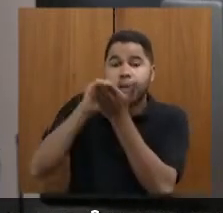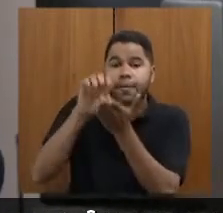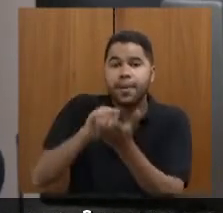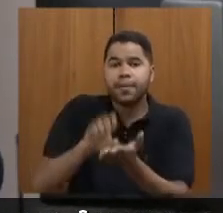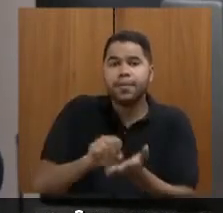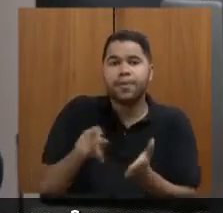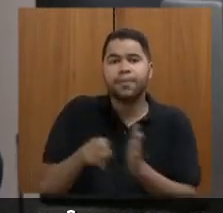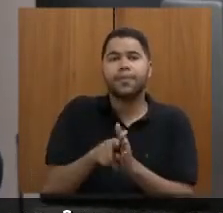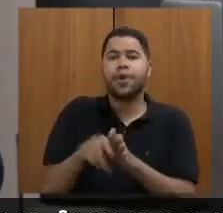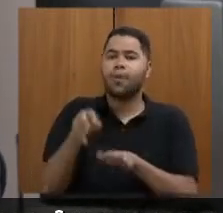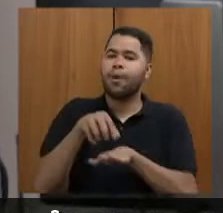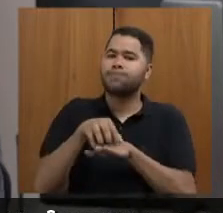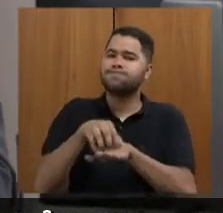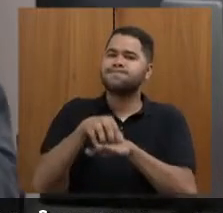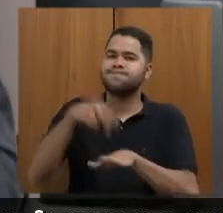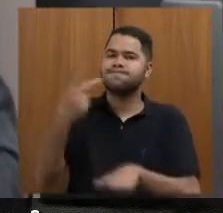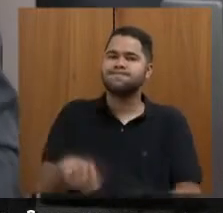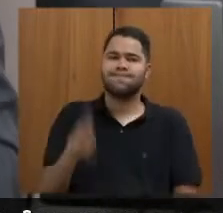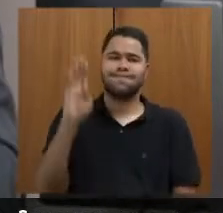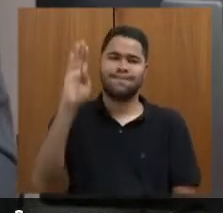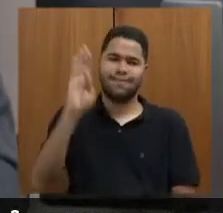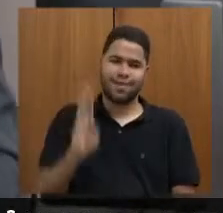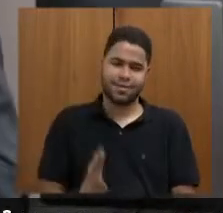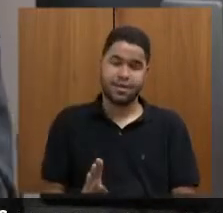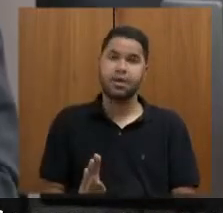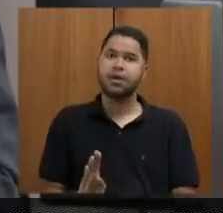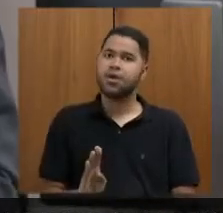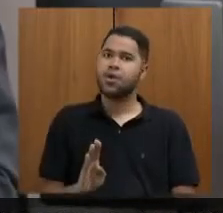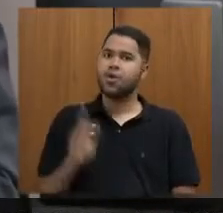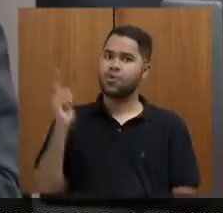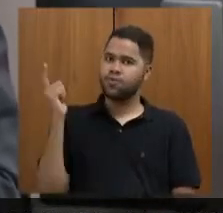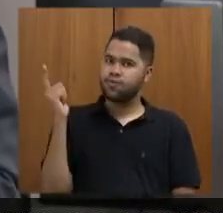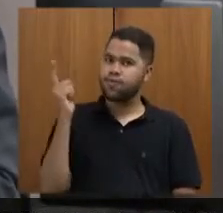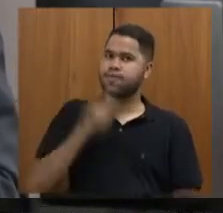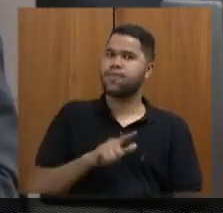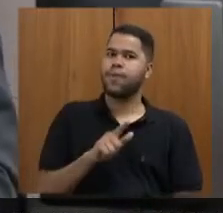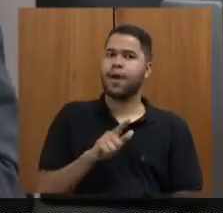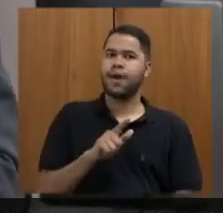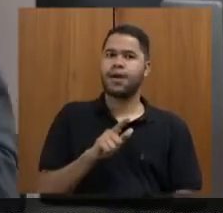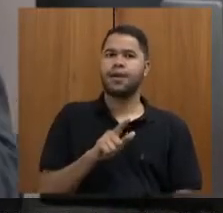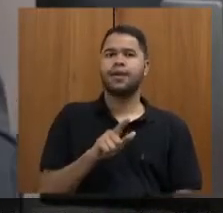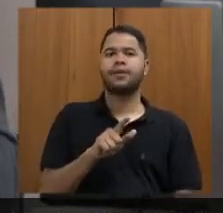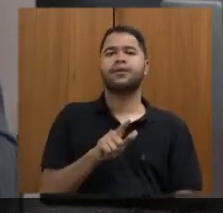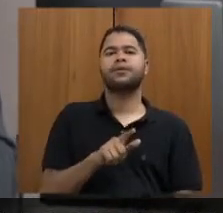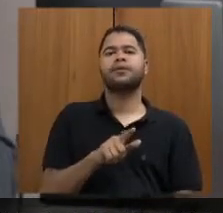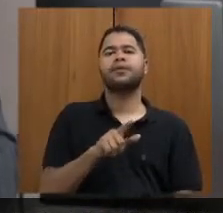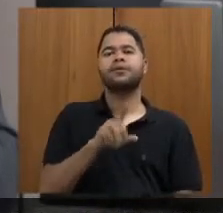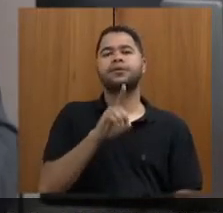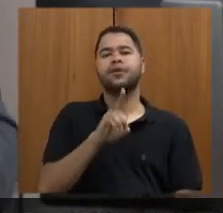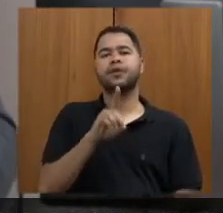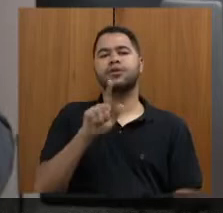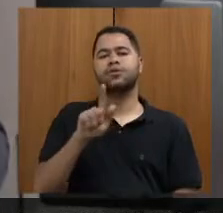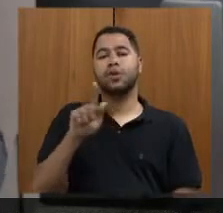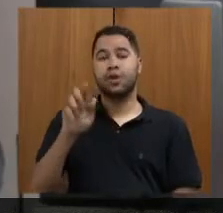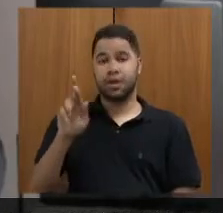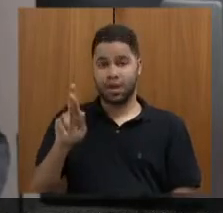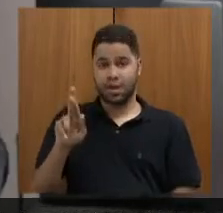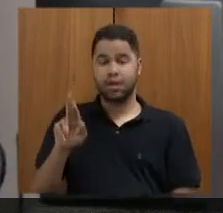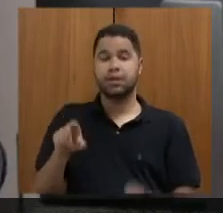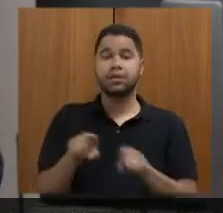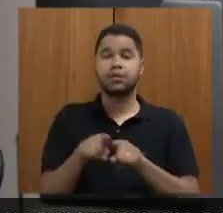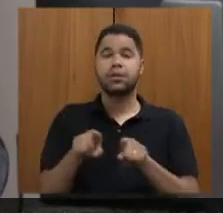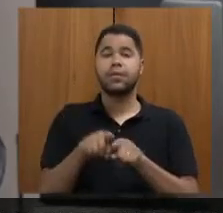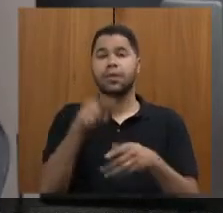mapa do turismo brasileiro. Ou seja, um ganho muito grande das IGRs, um ganho muito grande para os